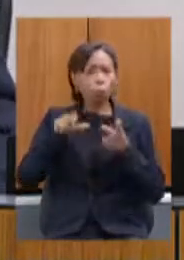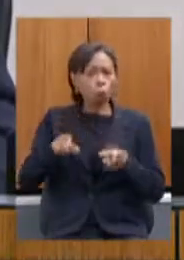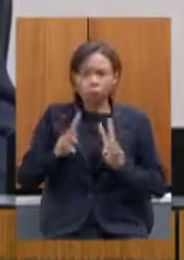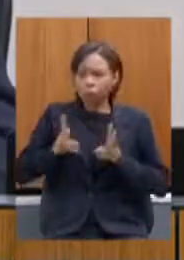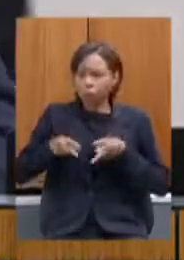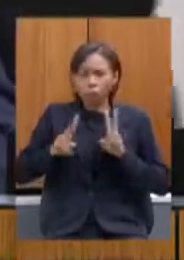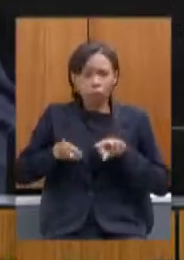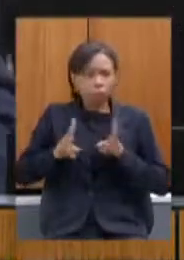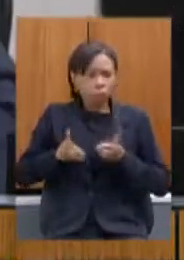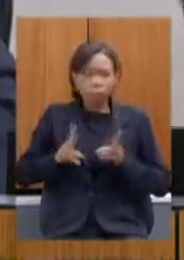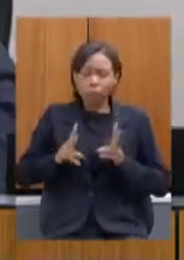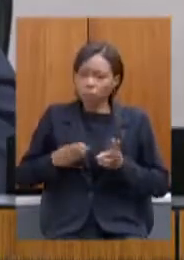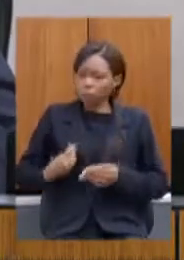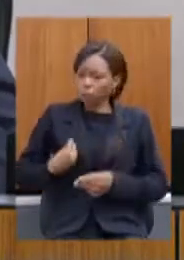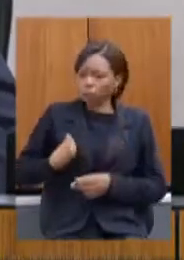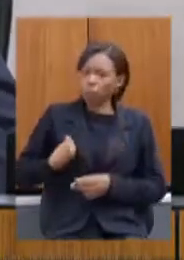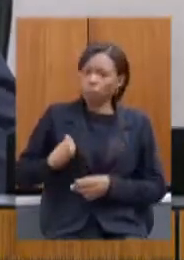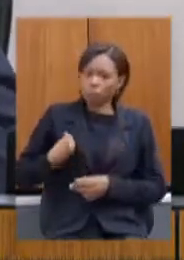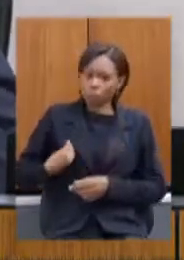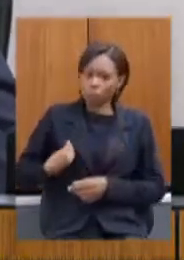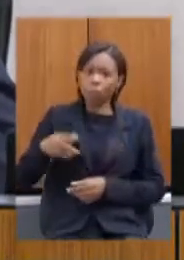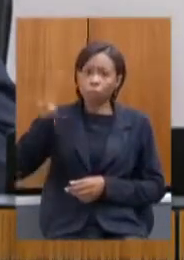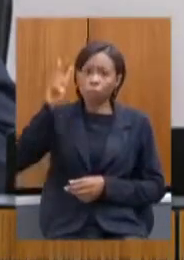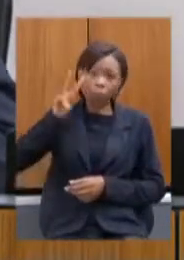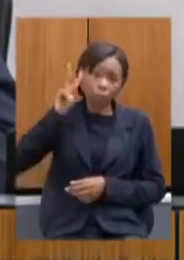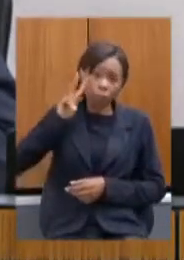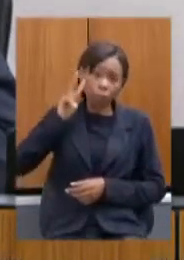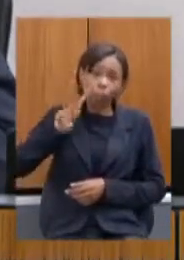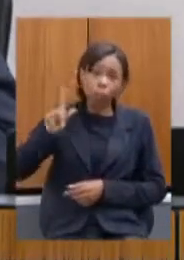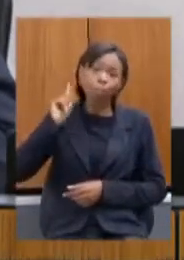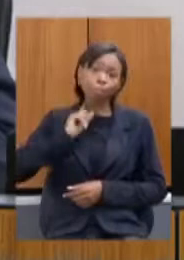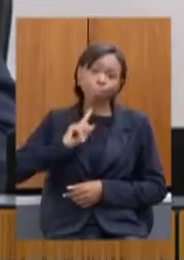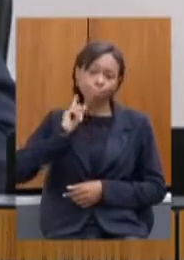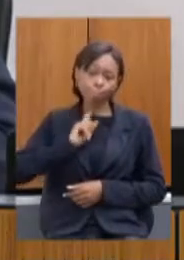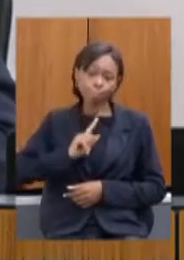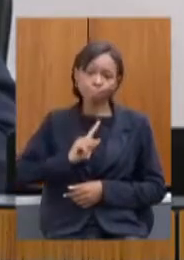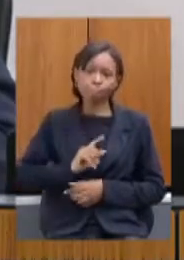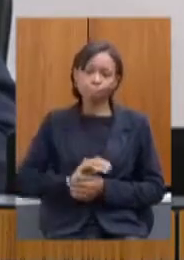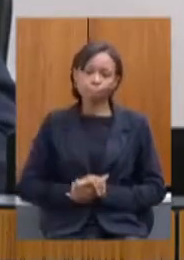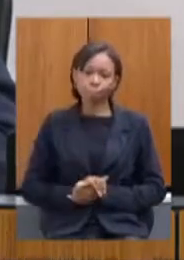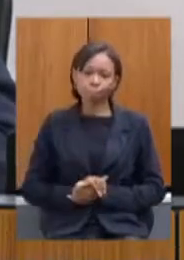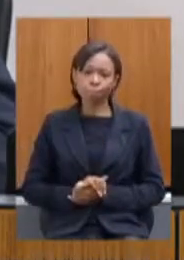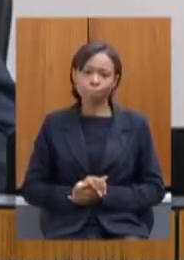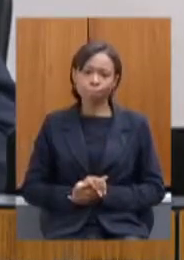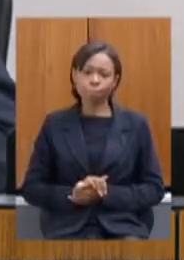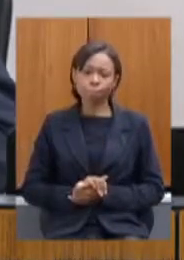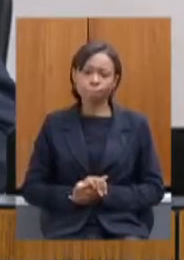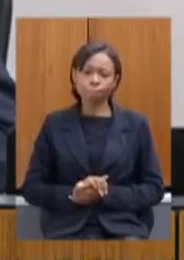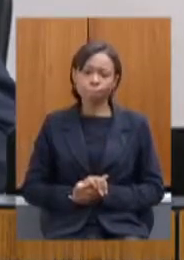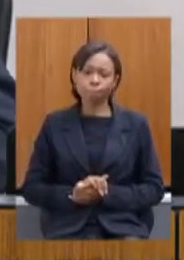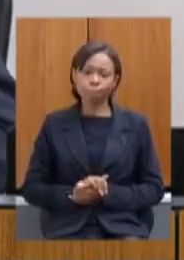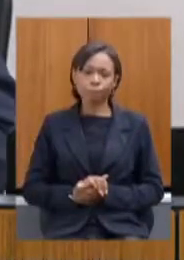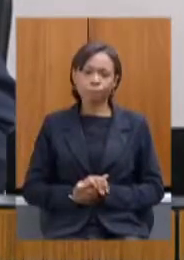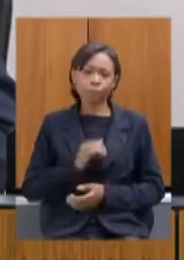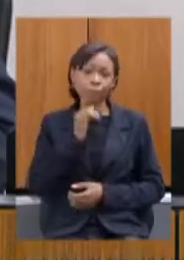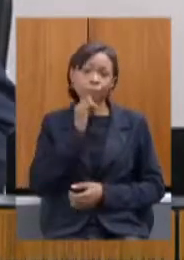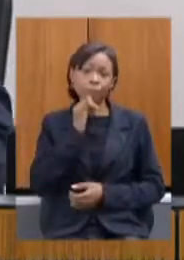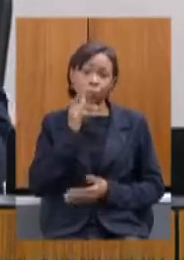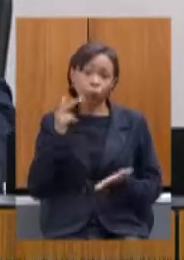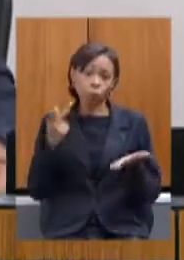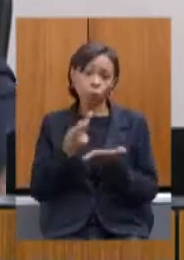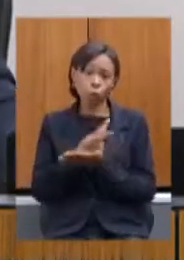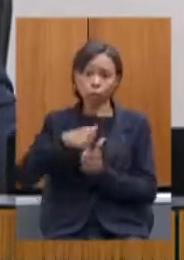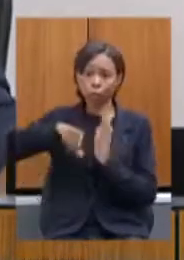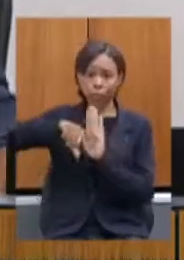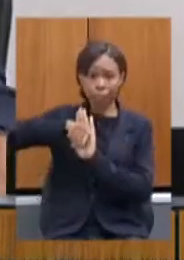na história de Minas Gerais né se pegarmos o que aconteceu o crime que aconteceu em